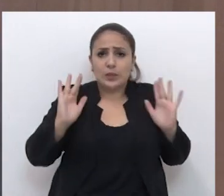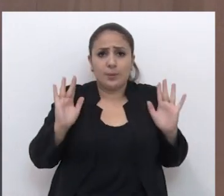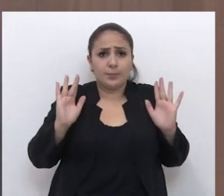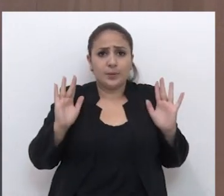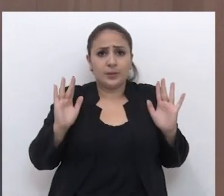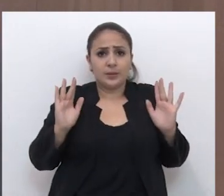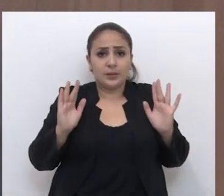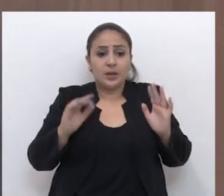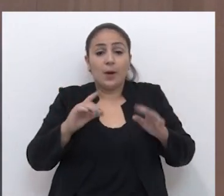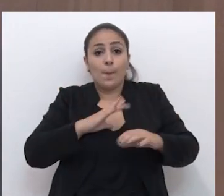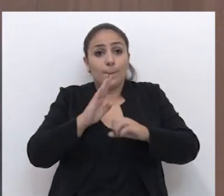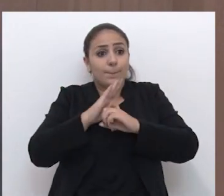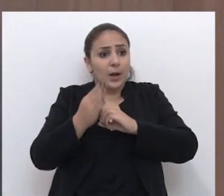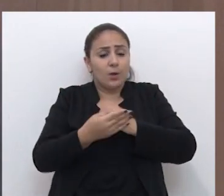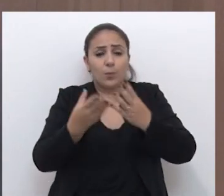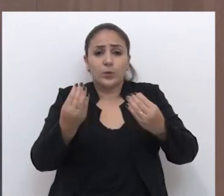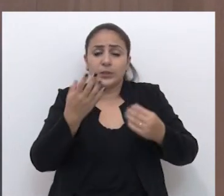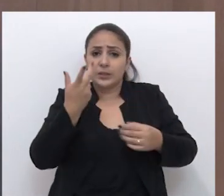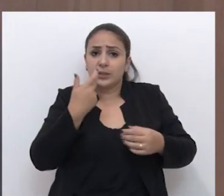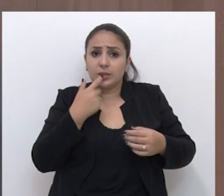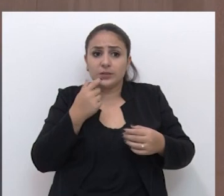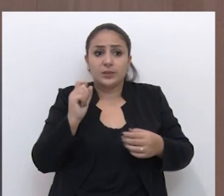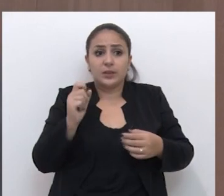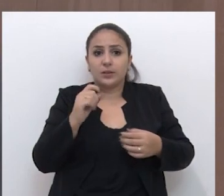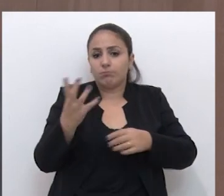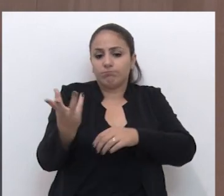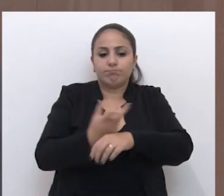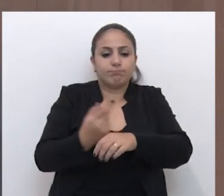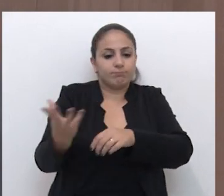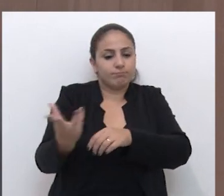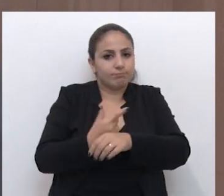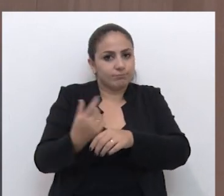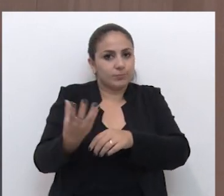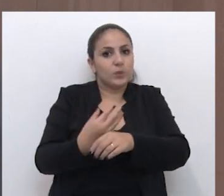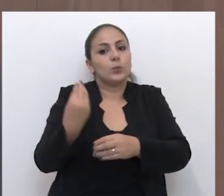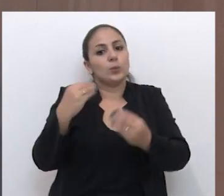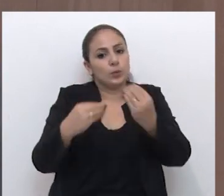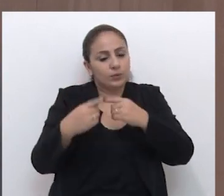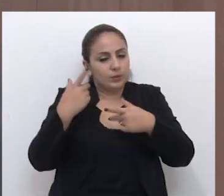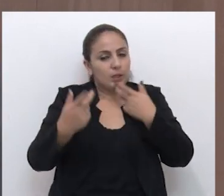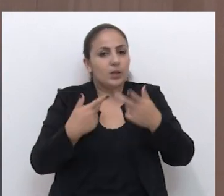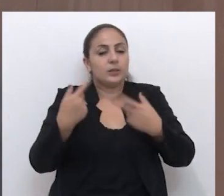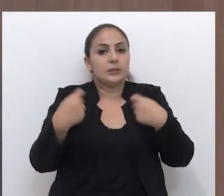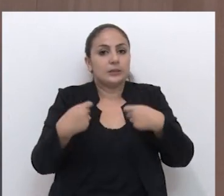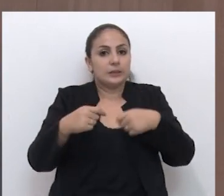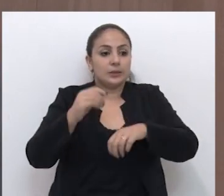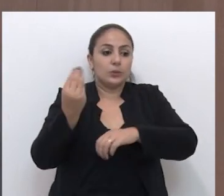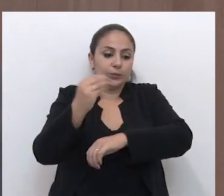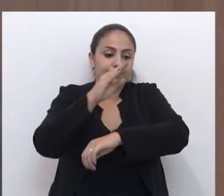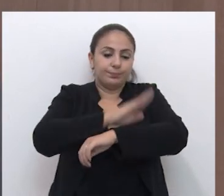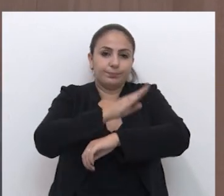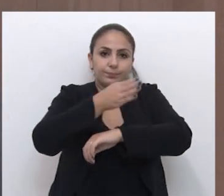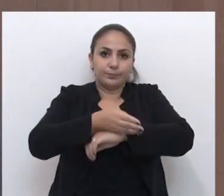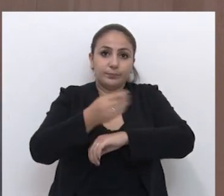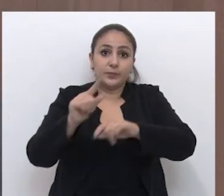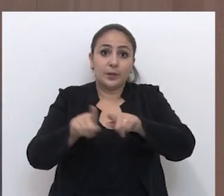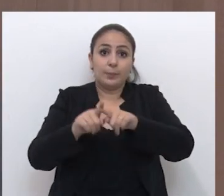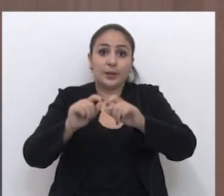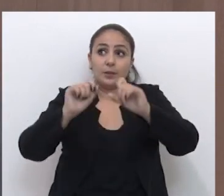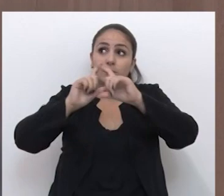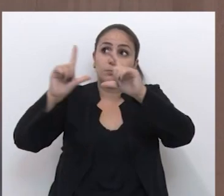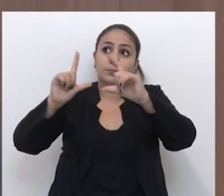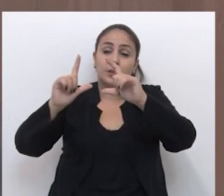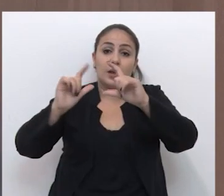não têm consciência lá, os motoristas, e é um bairro que tem muitas crianças, estão correndo demais. Então, também foi colocada a situação de necessidade de quebra-molas